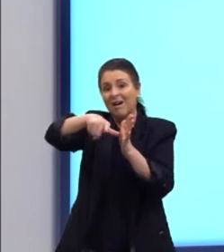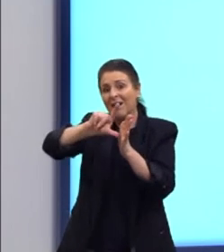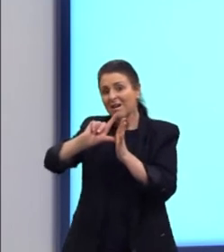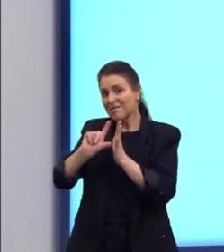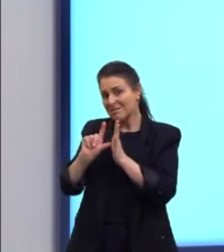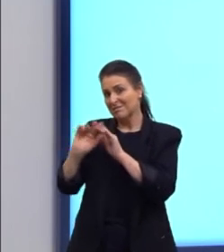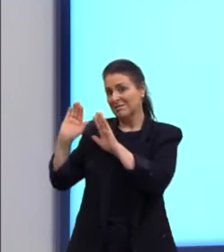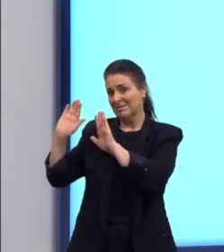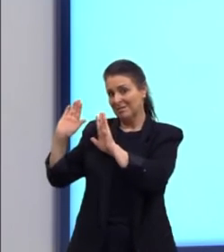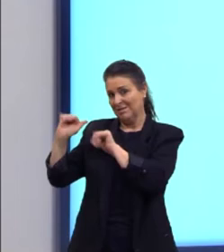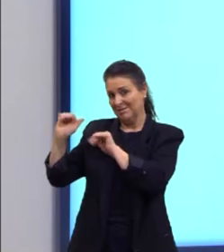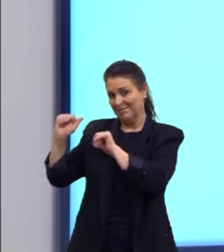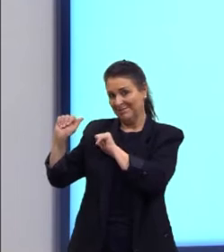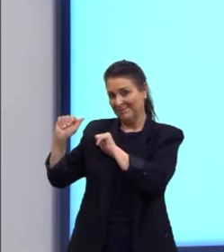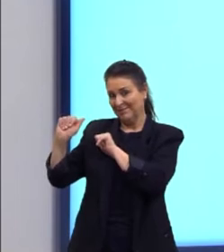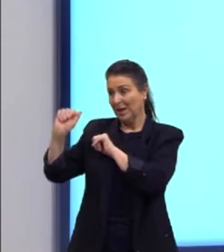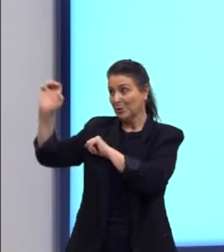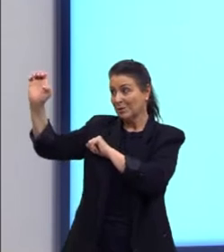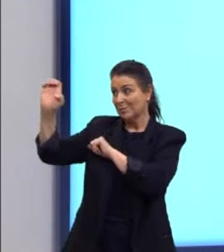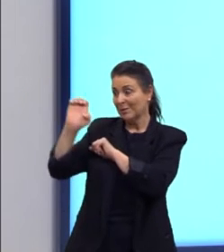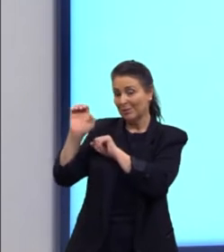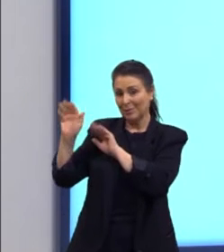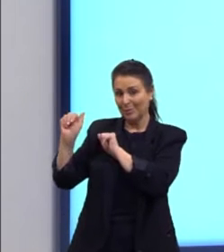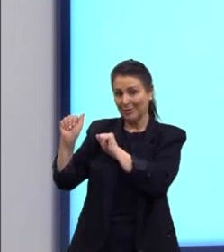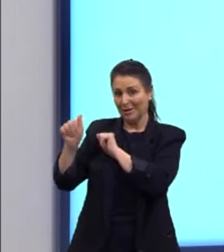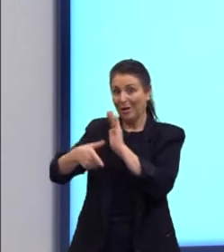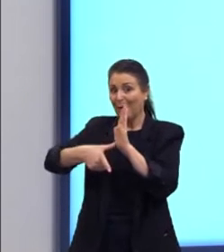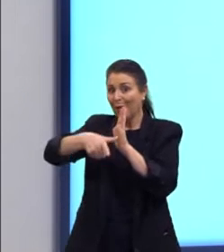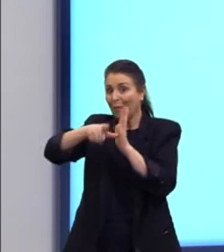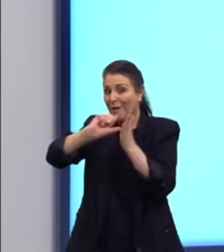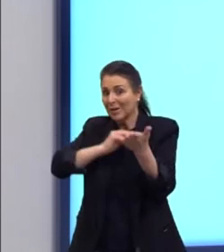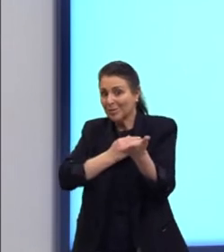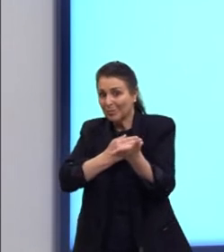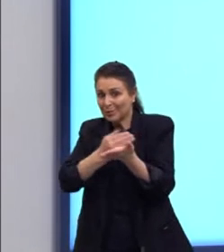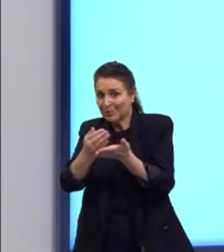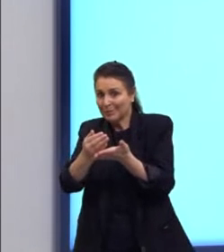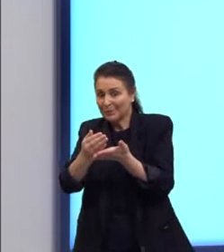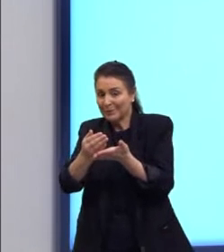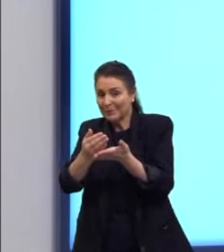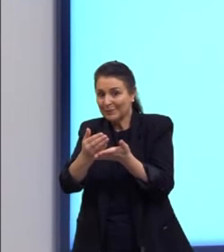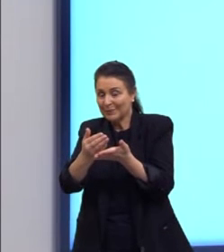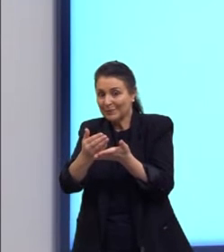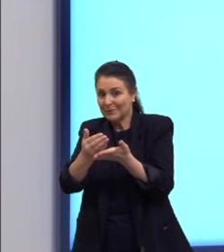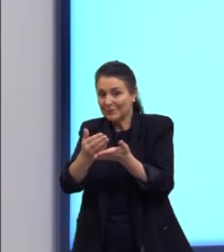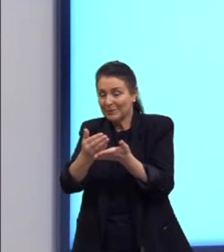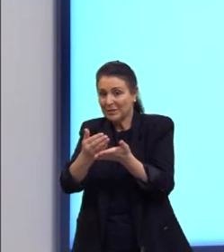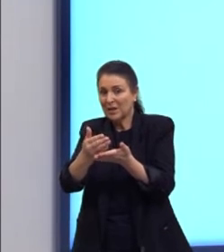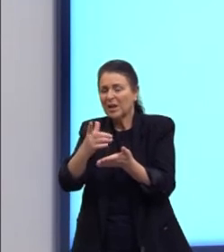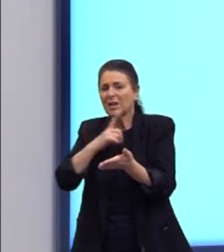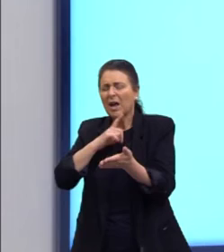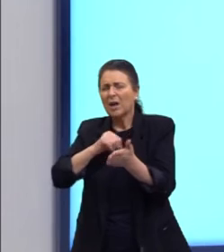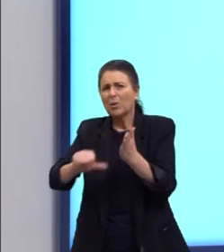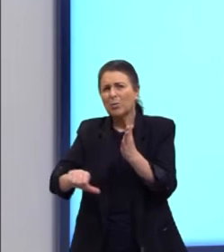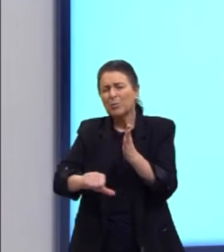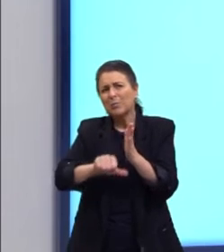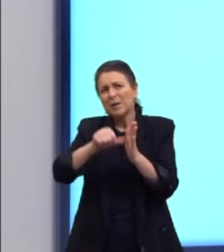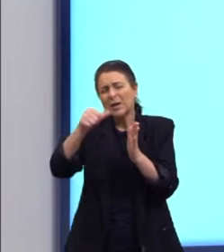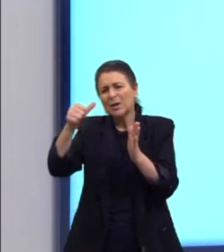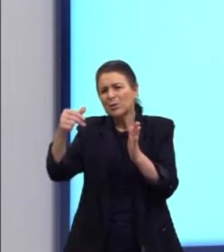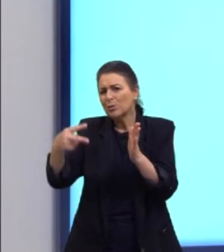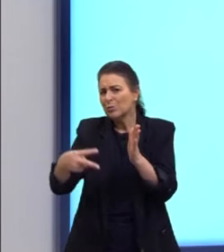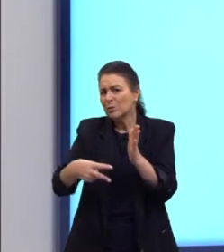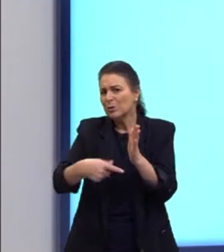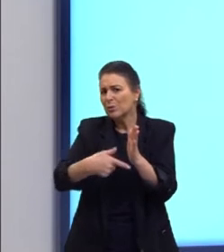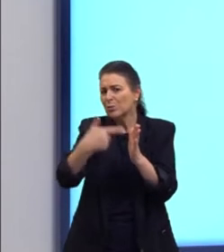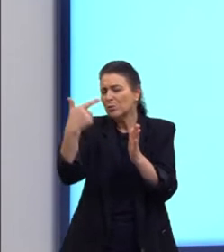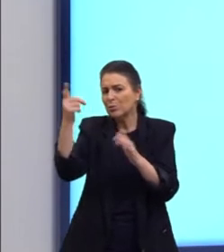ou seja, antes da colonização espanhola, que ocorre no primeiro e segundo dia